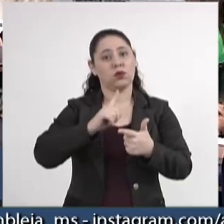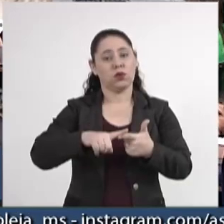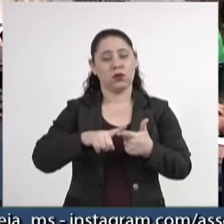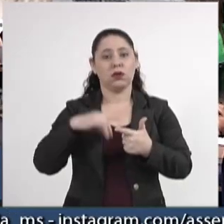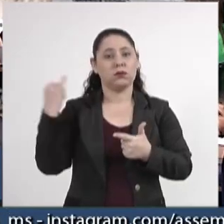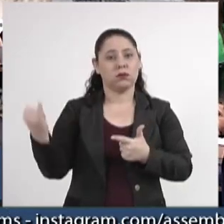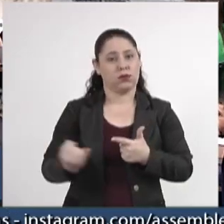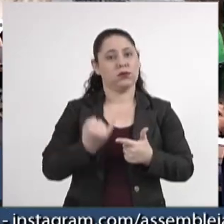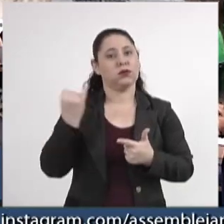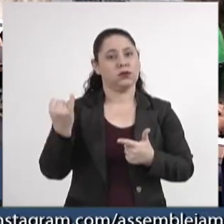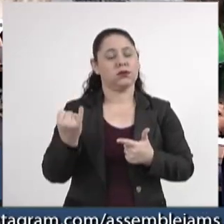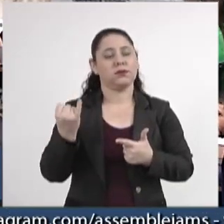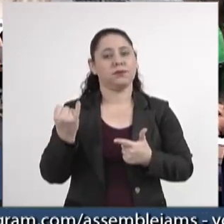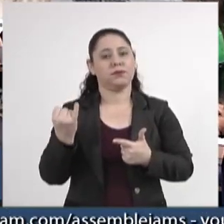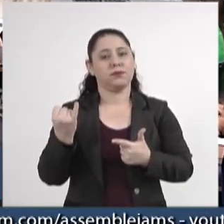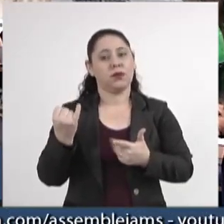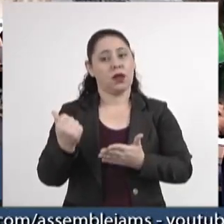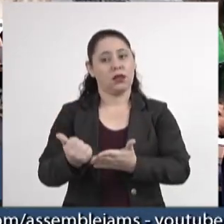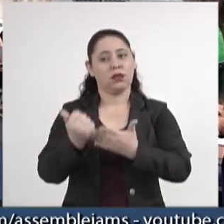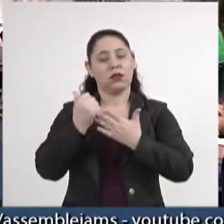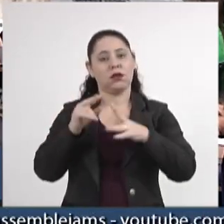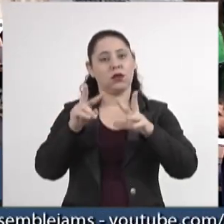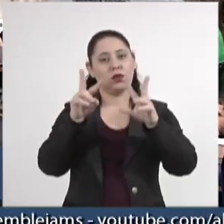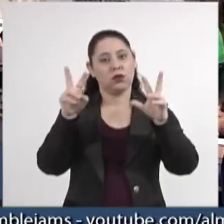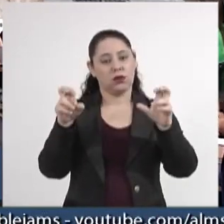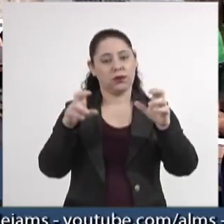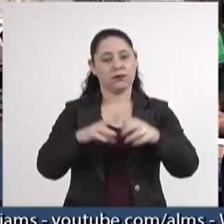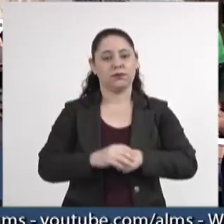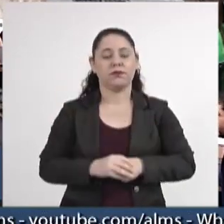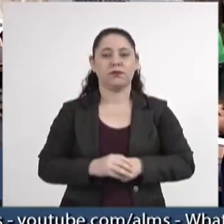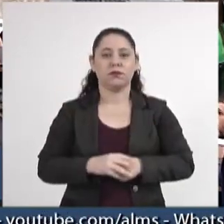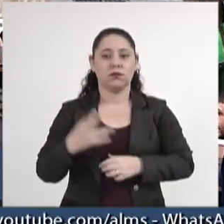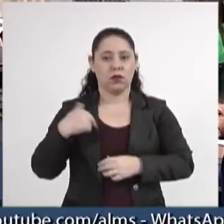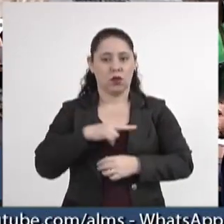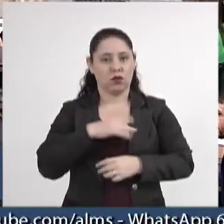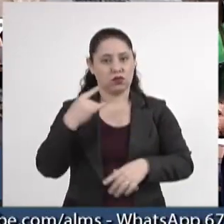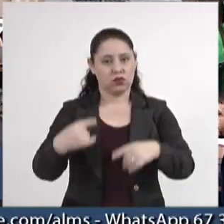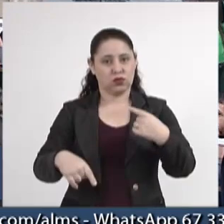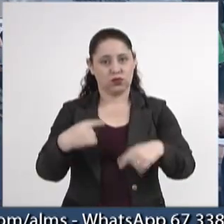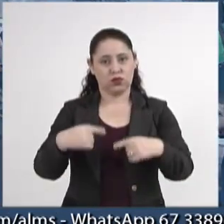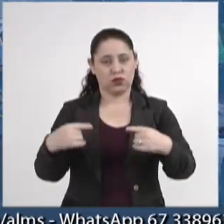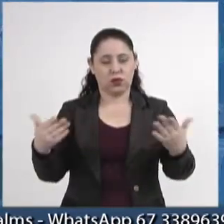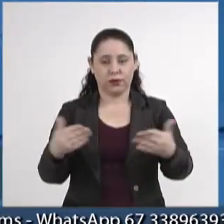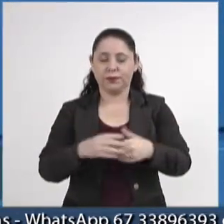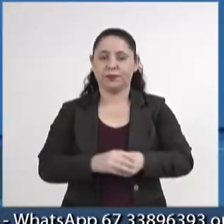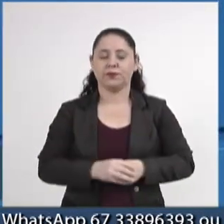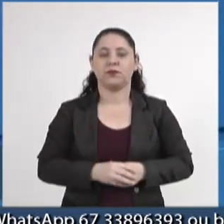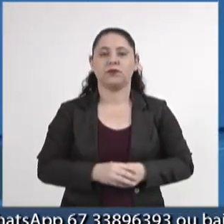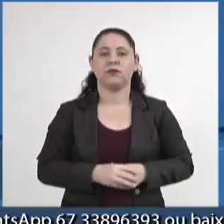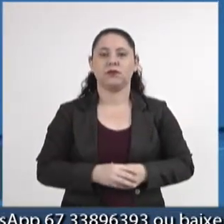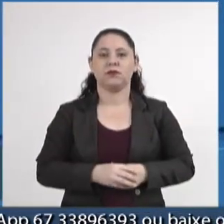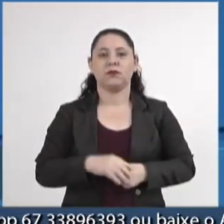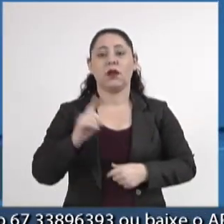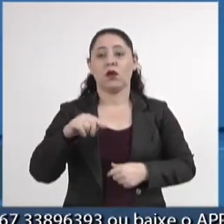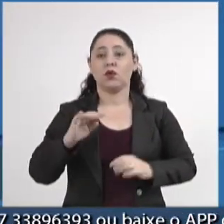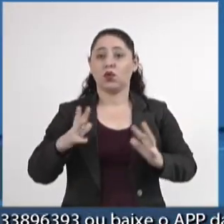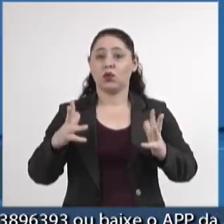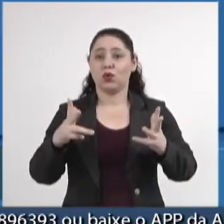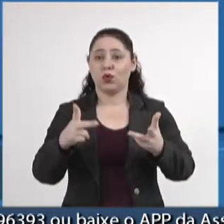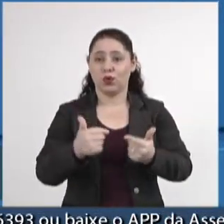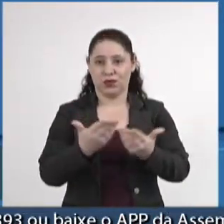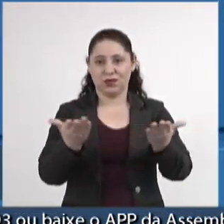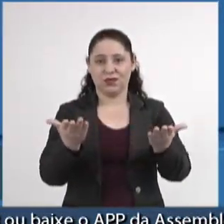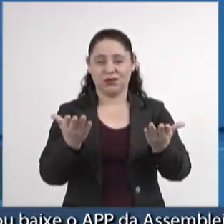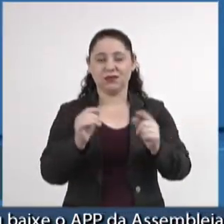pela importância de trazer esse tema para nosso debate aqui. Aliás, é o que todas as